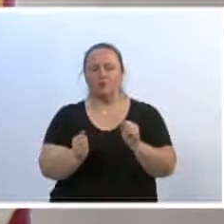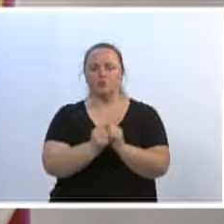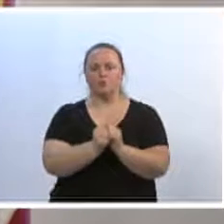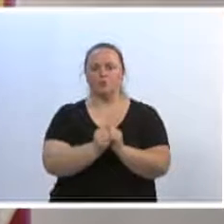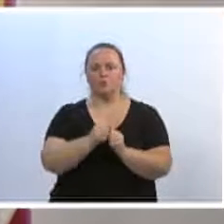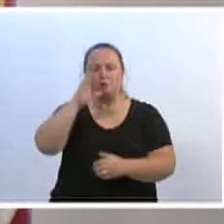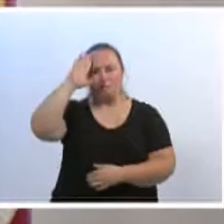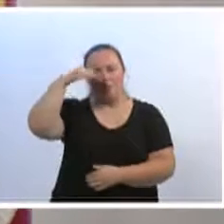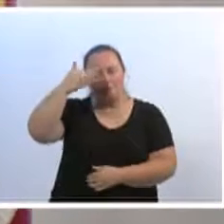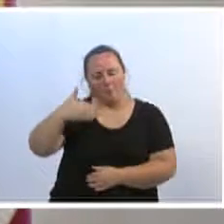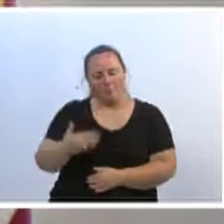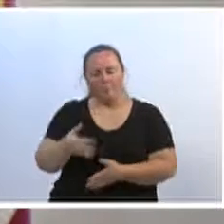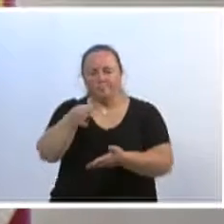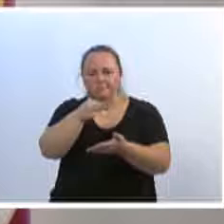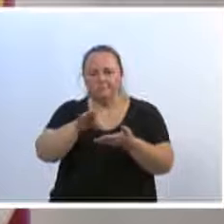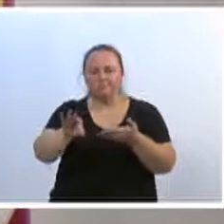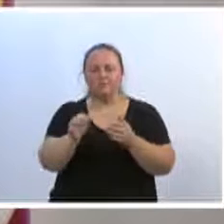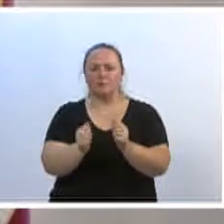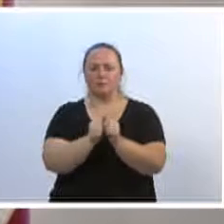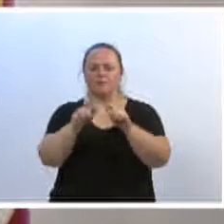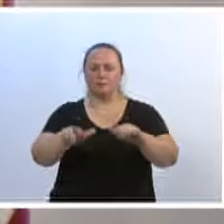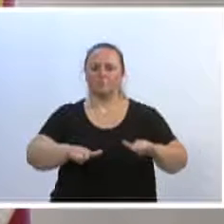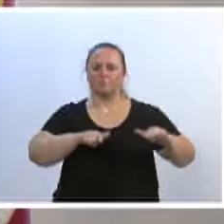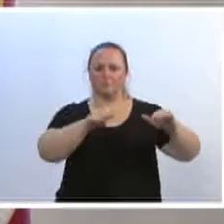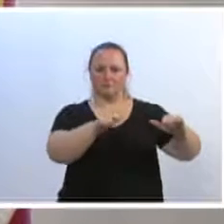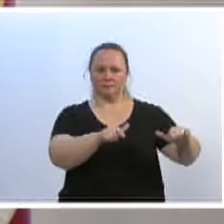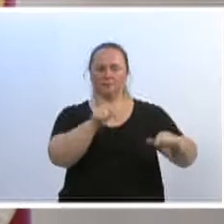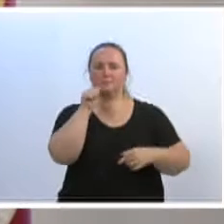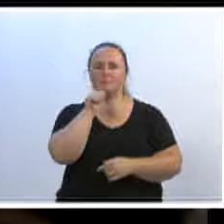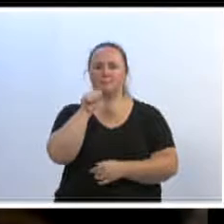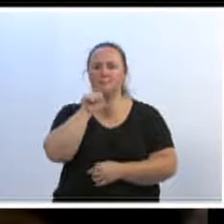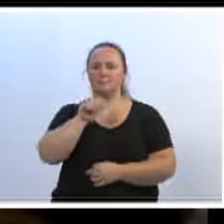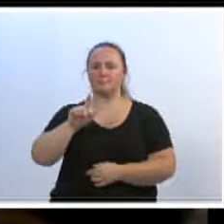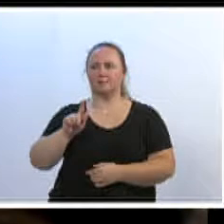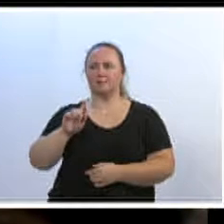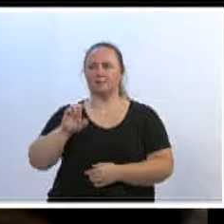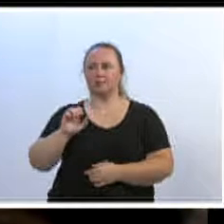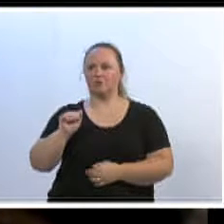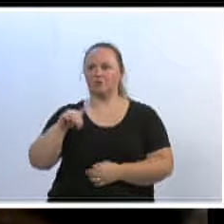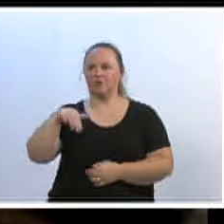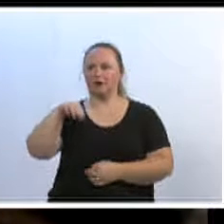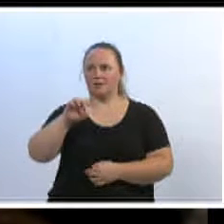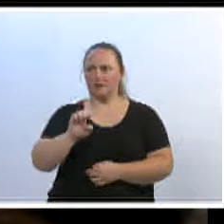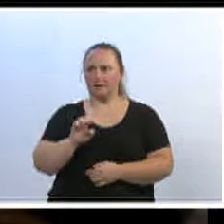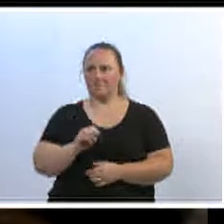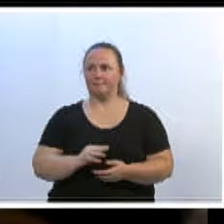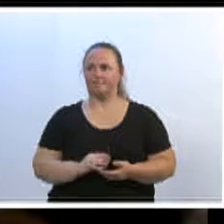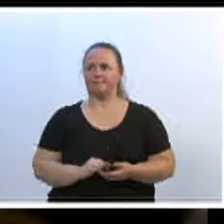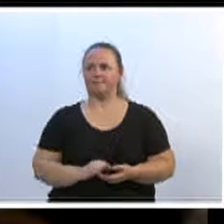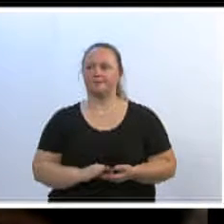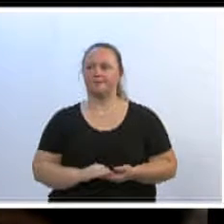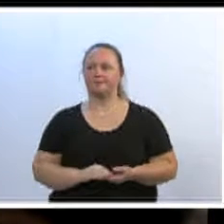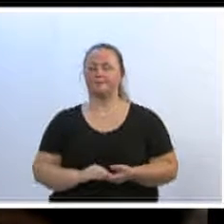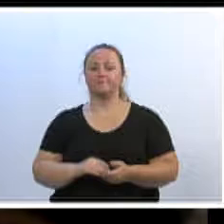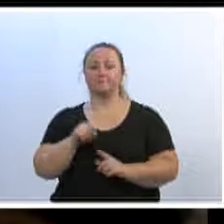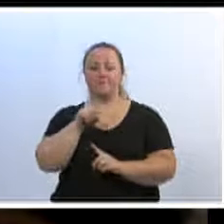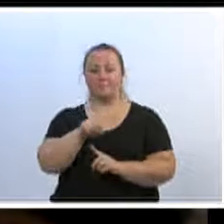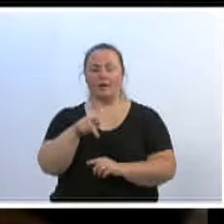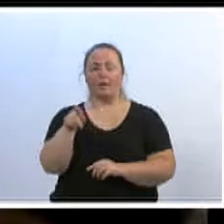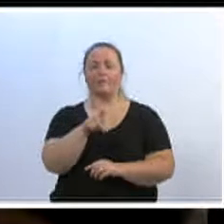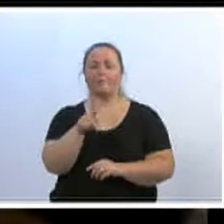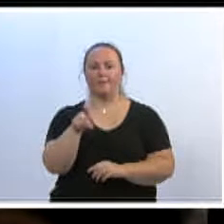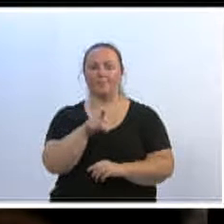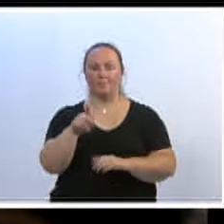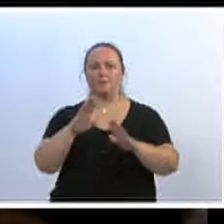essa comenda, e foi conferida a senhora Giane Pucal, que é professora da Escola